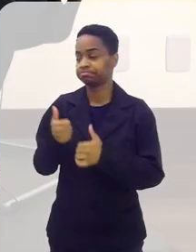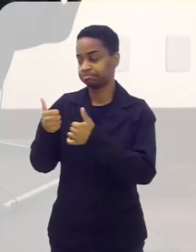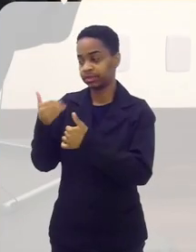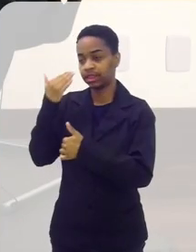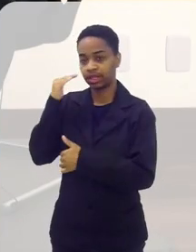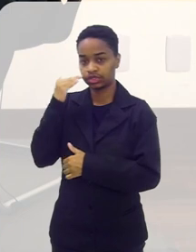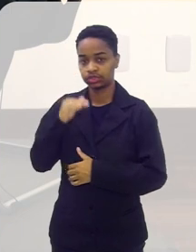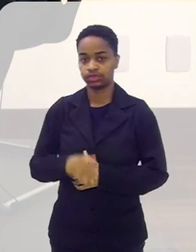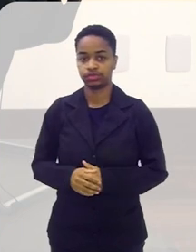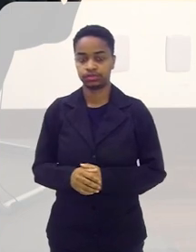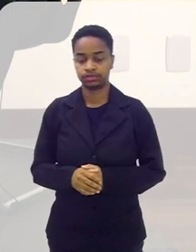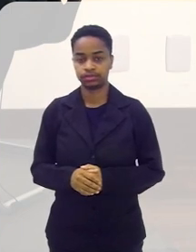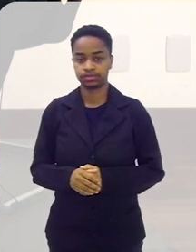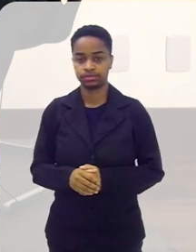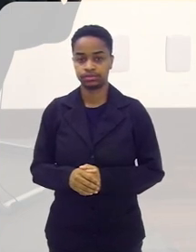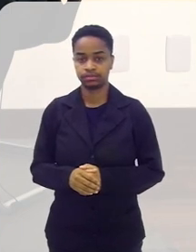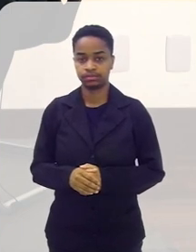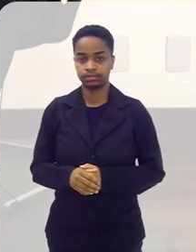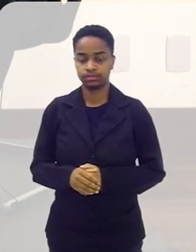Entendi.